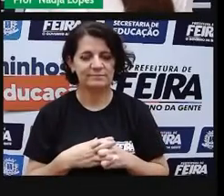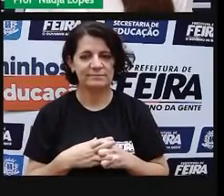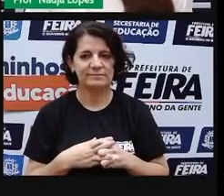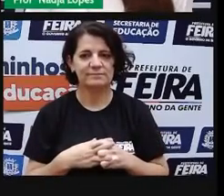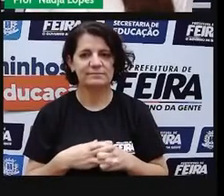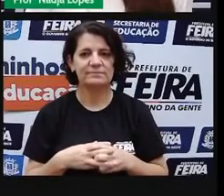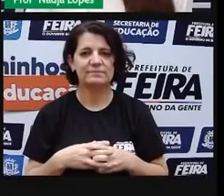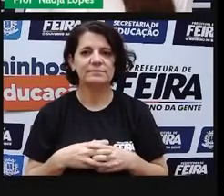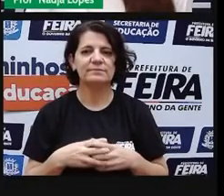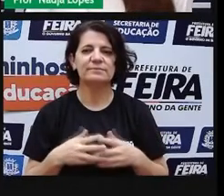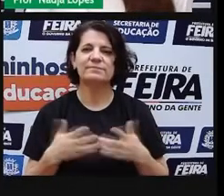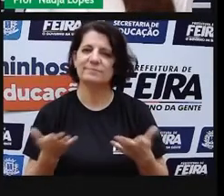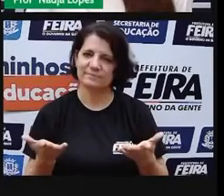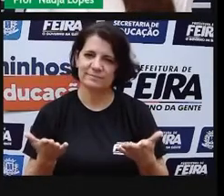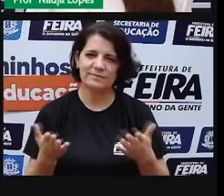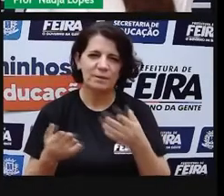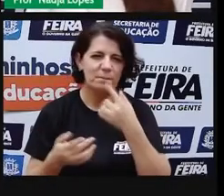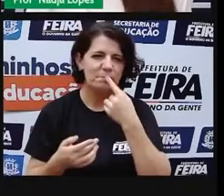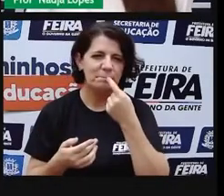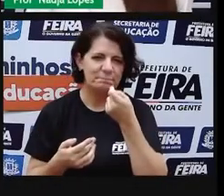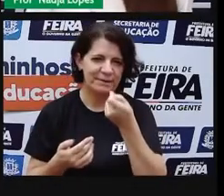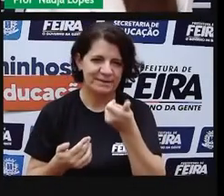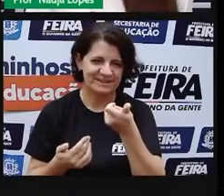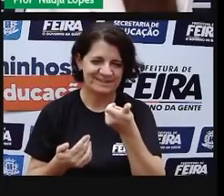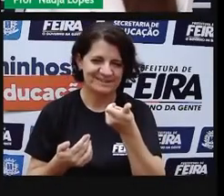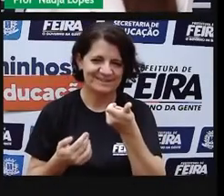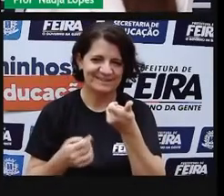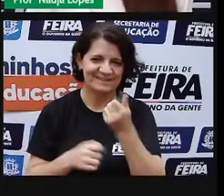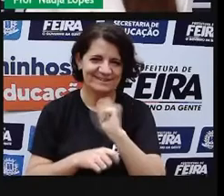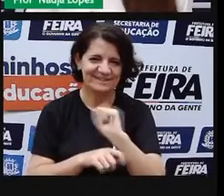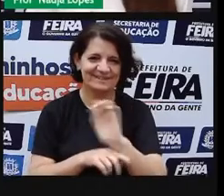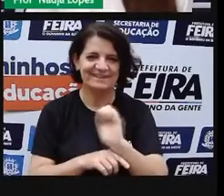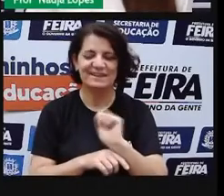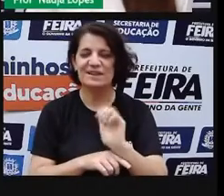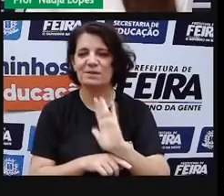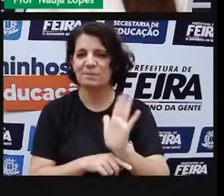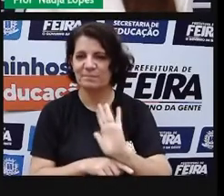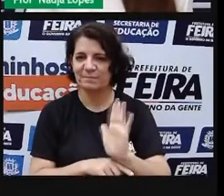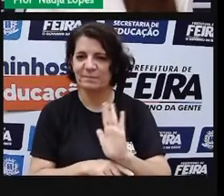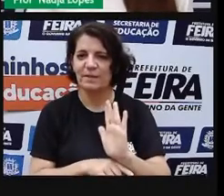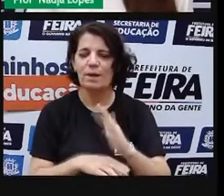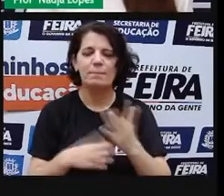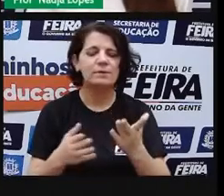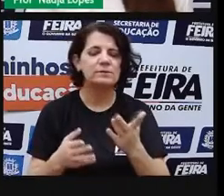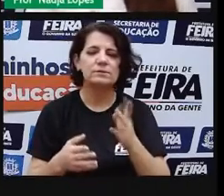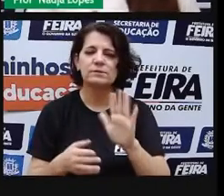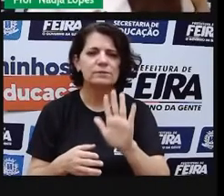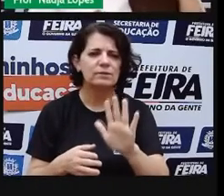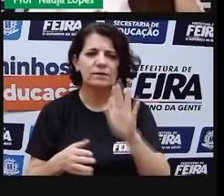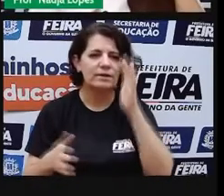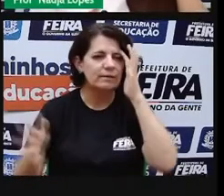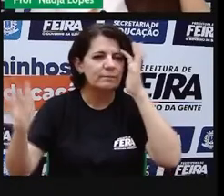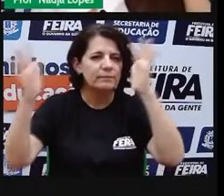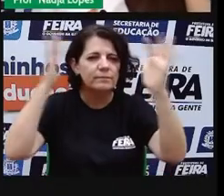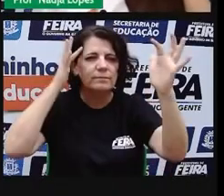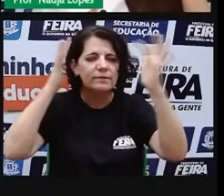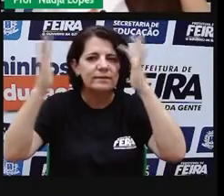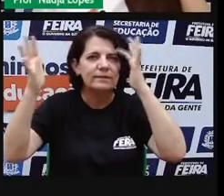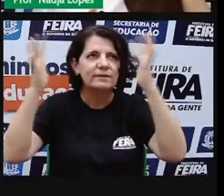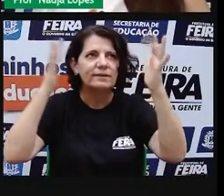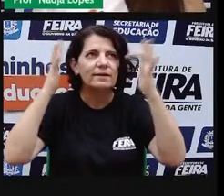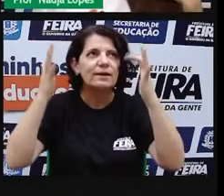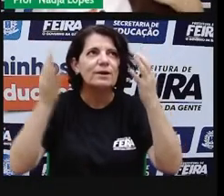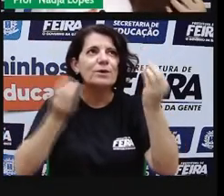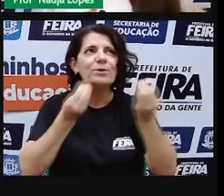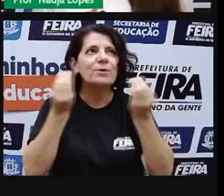É um vídeo bem curtinho, só mesmo, para a gente pensar em como a